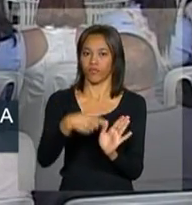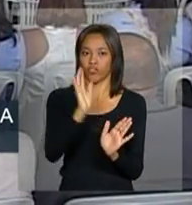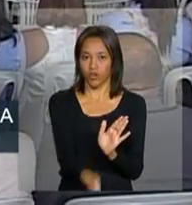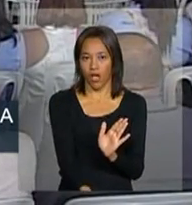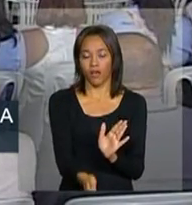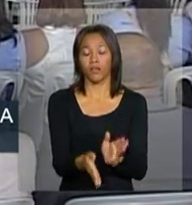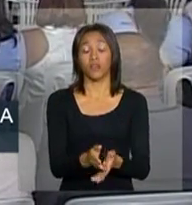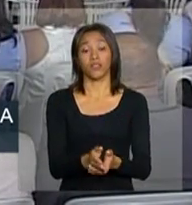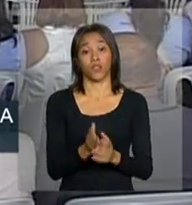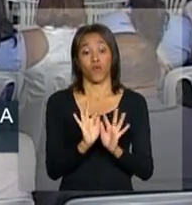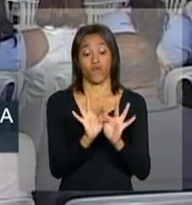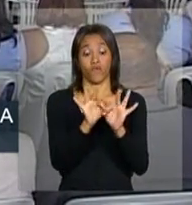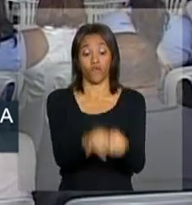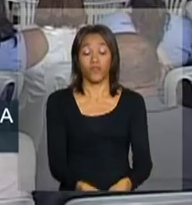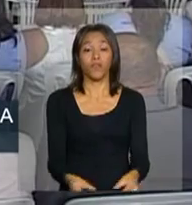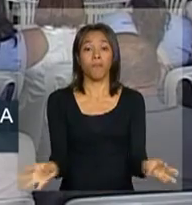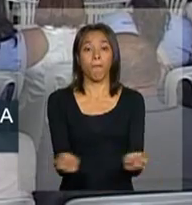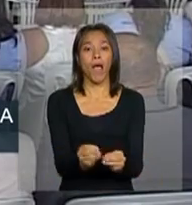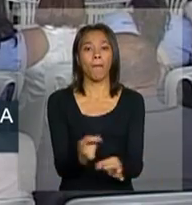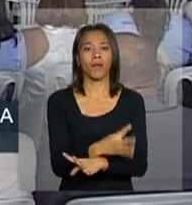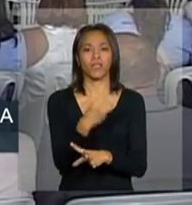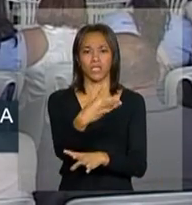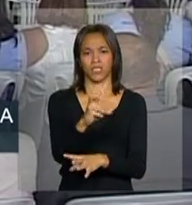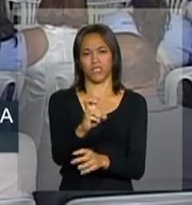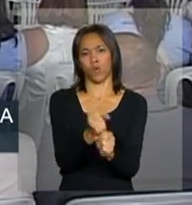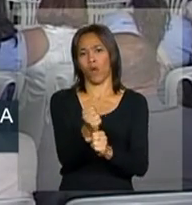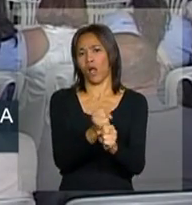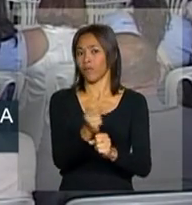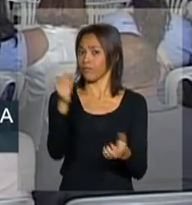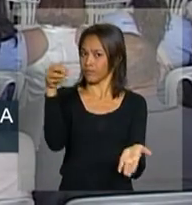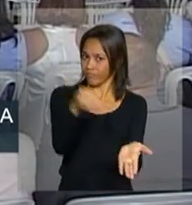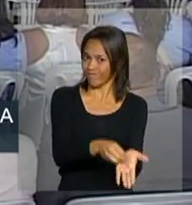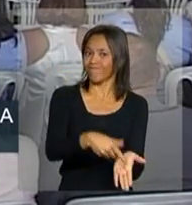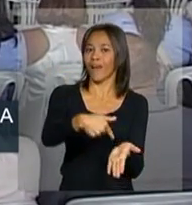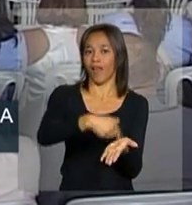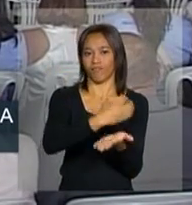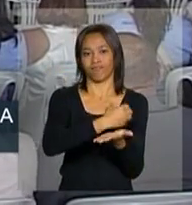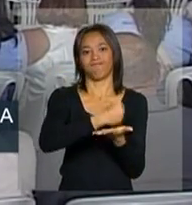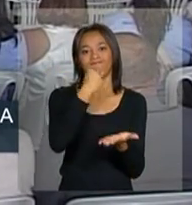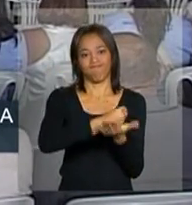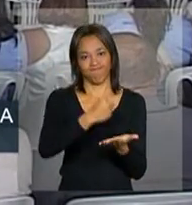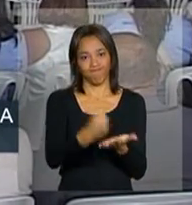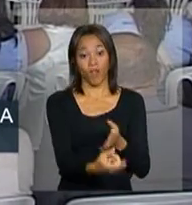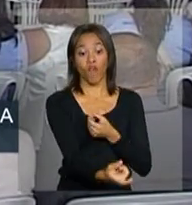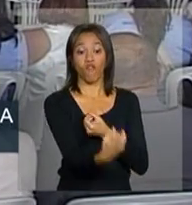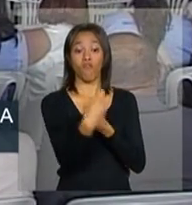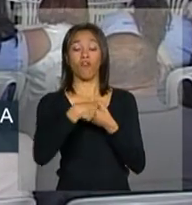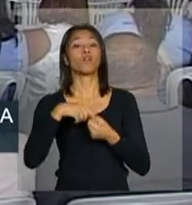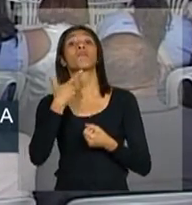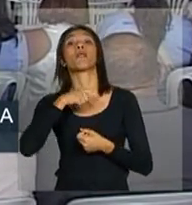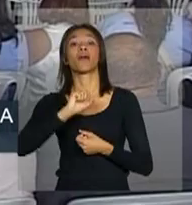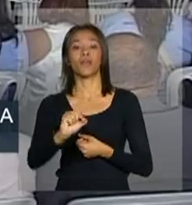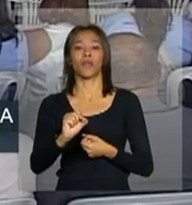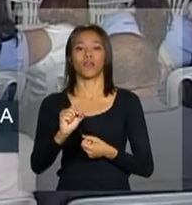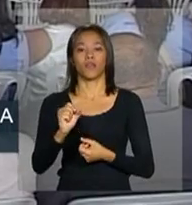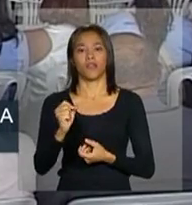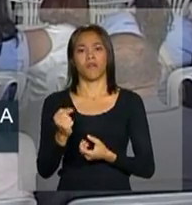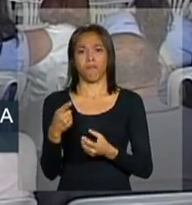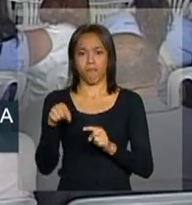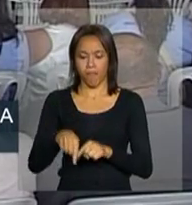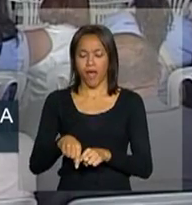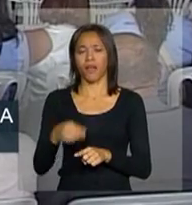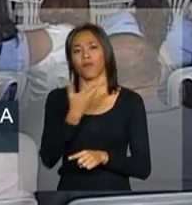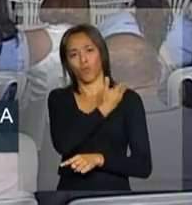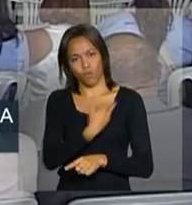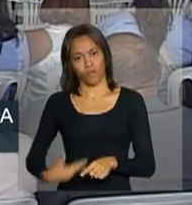Fim dos 35 anos, está lá no contrato. Volta para quem? Volta para o poder concedente,